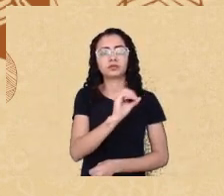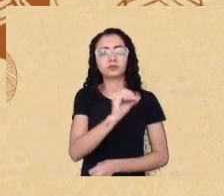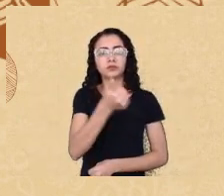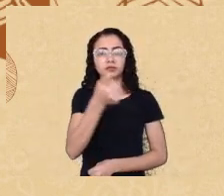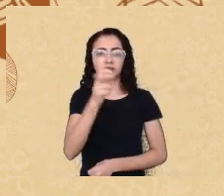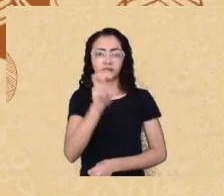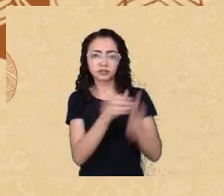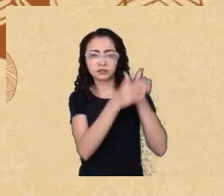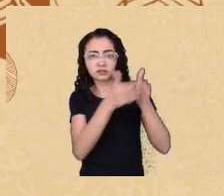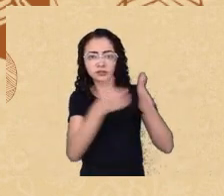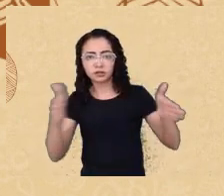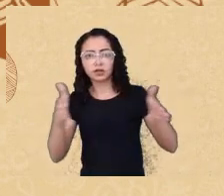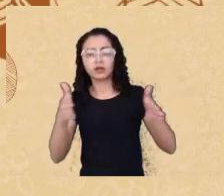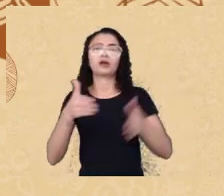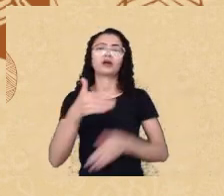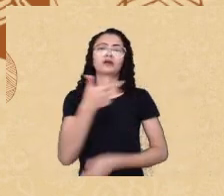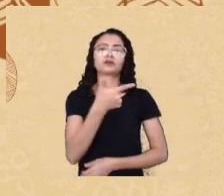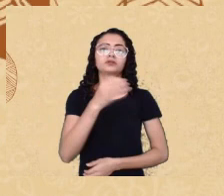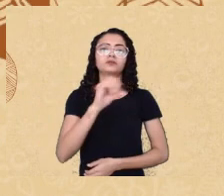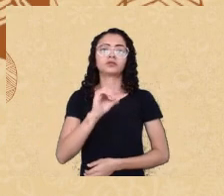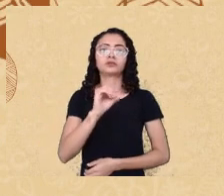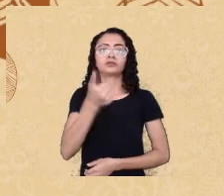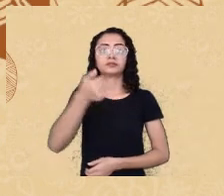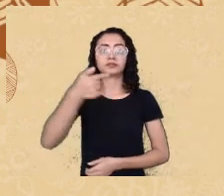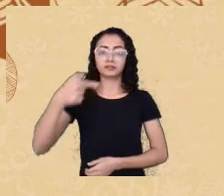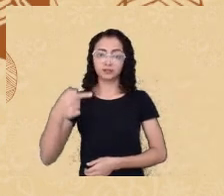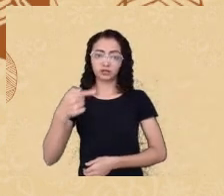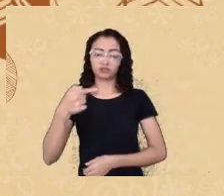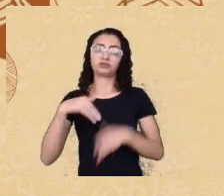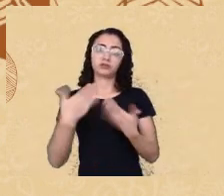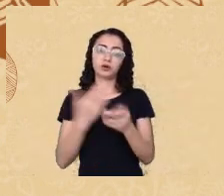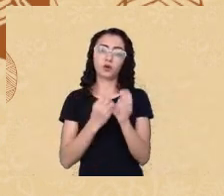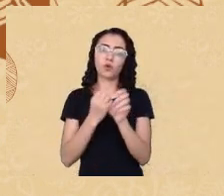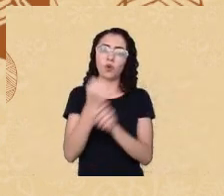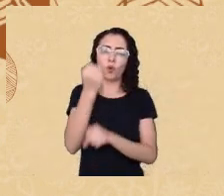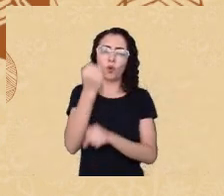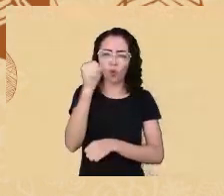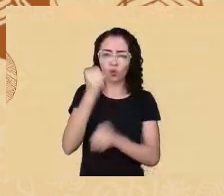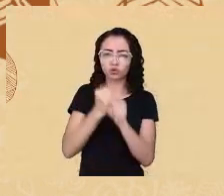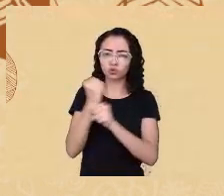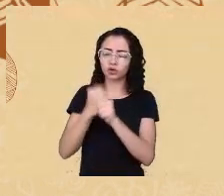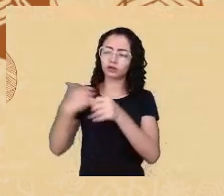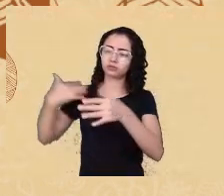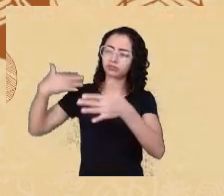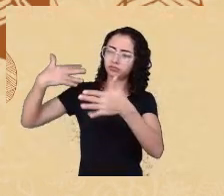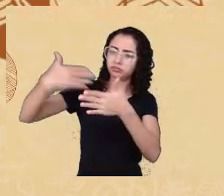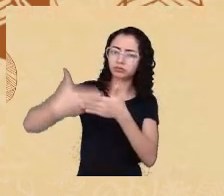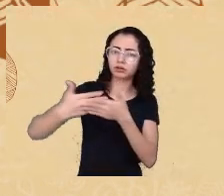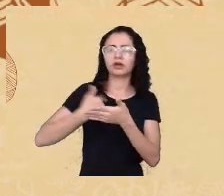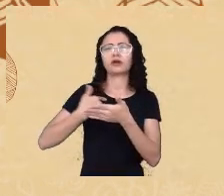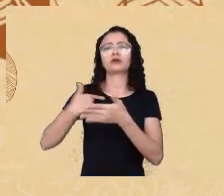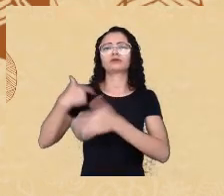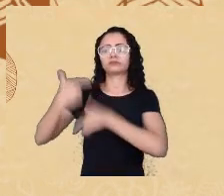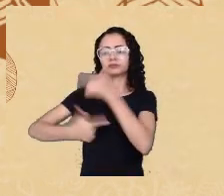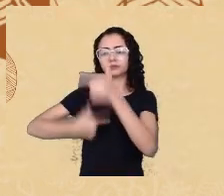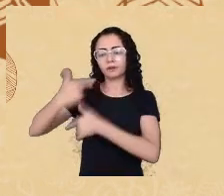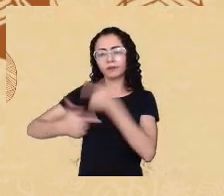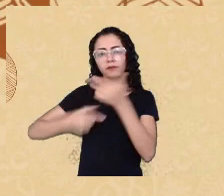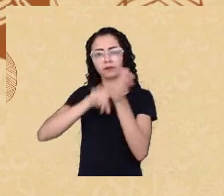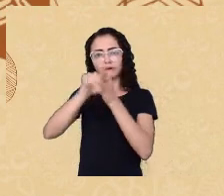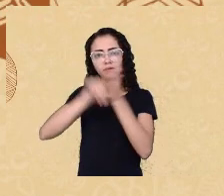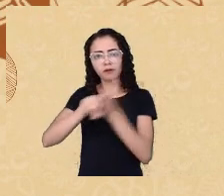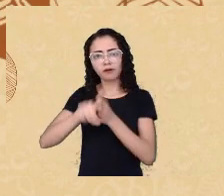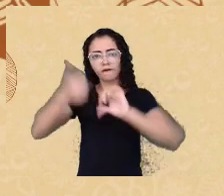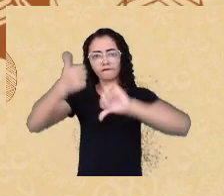Desde então, ao longo desses oito anos, eu tenho desenvolvido estudos relacionados às grandes áreas de avaliação psicológica,